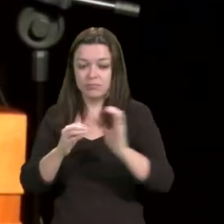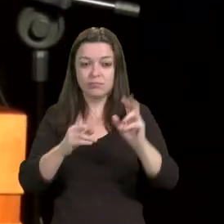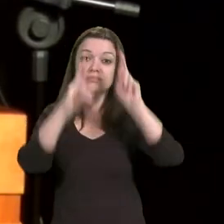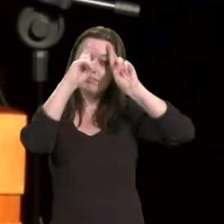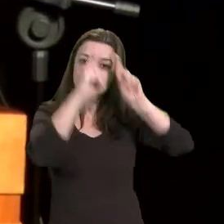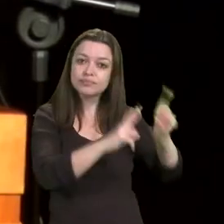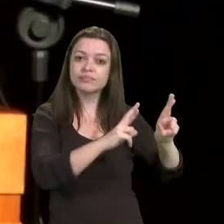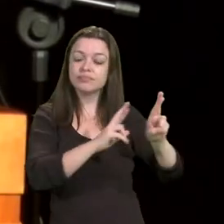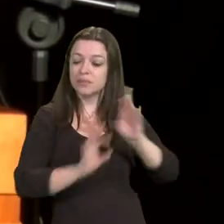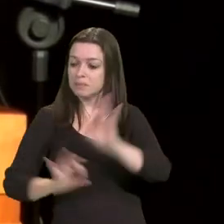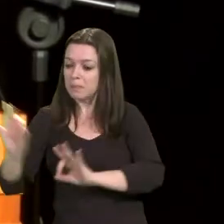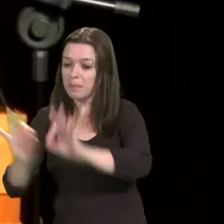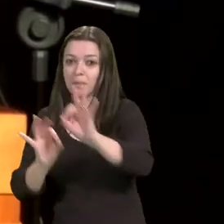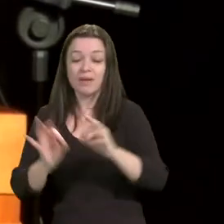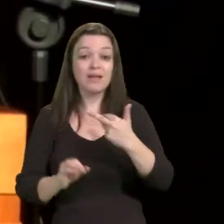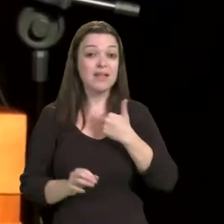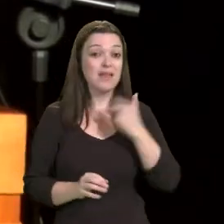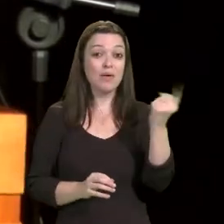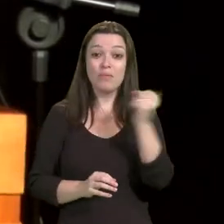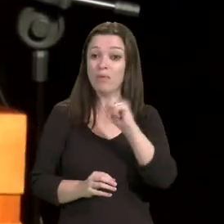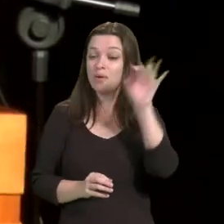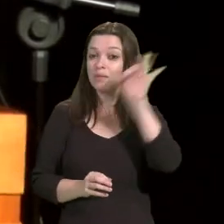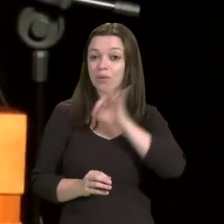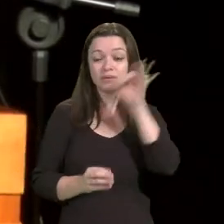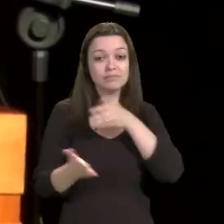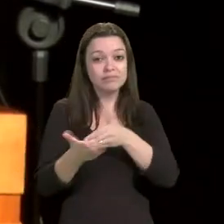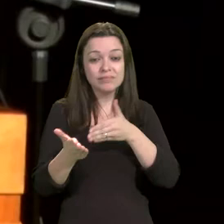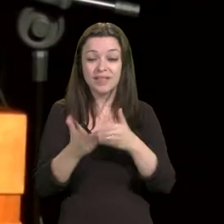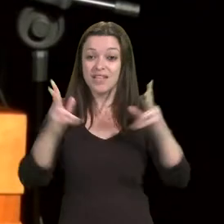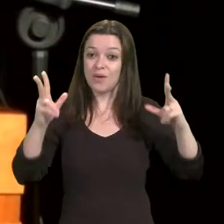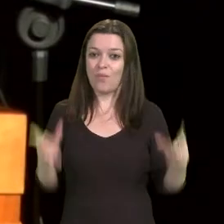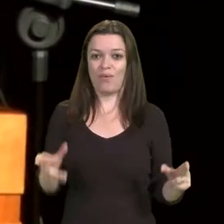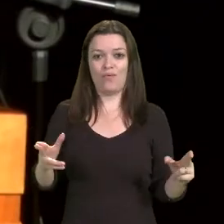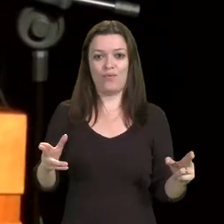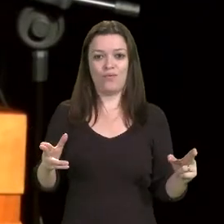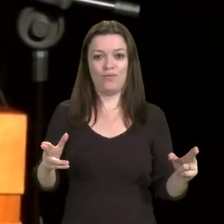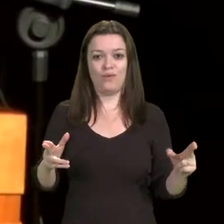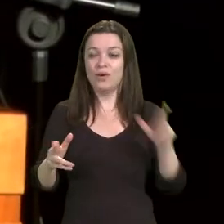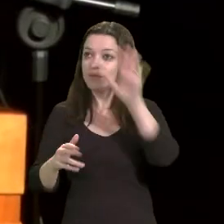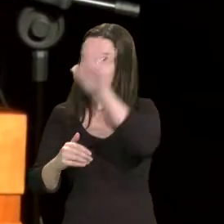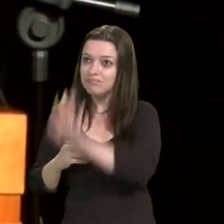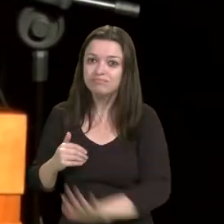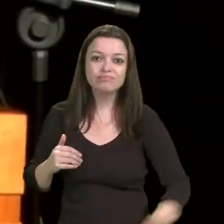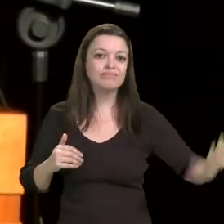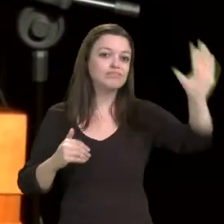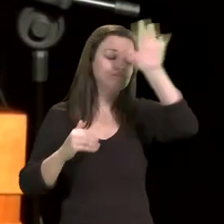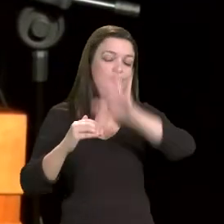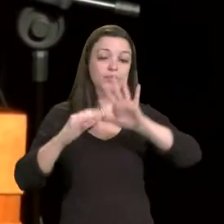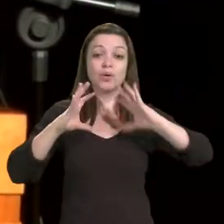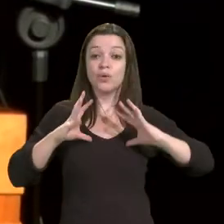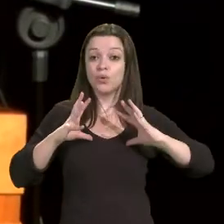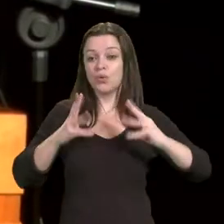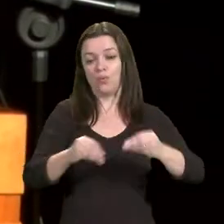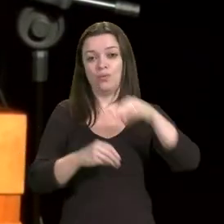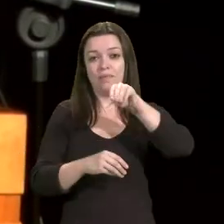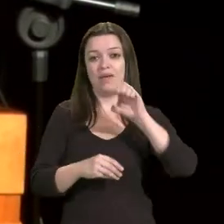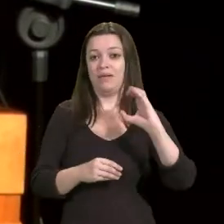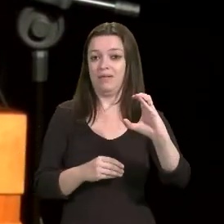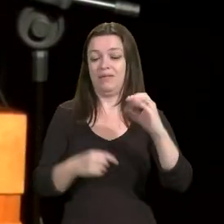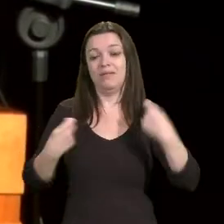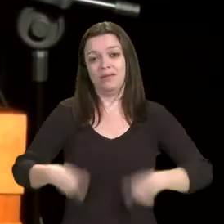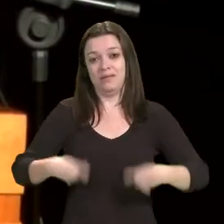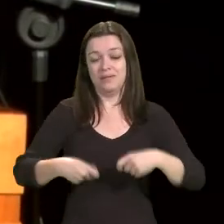percentual de limitação de empenho seja o mesmo no âmbito de todo o Ministério da Educação.